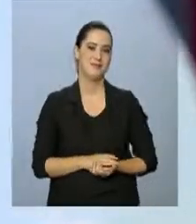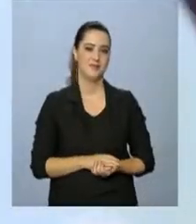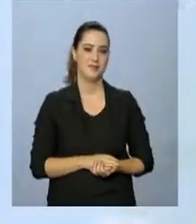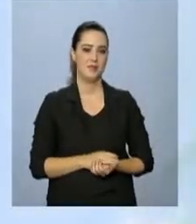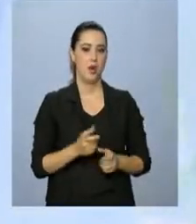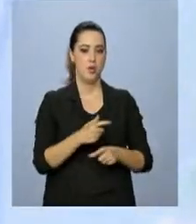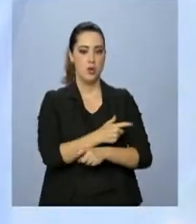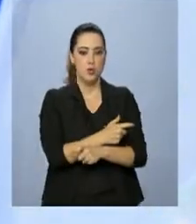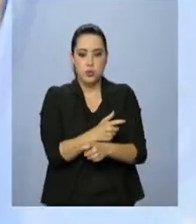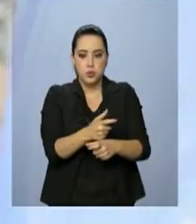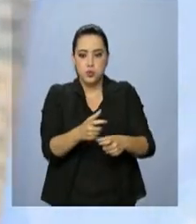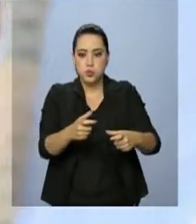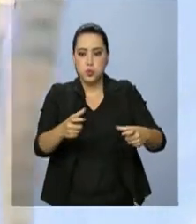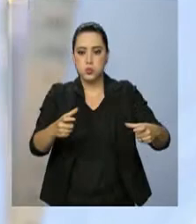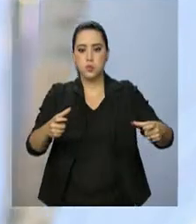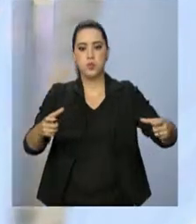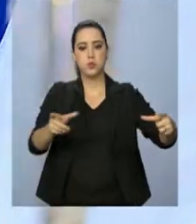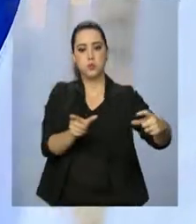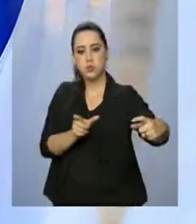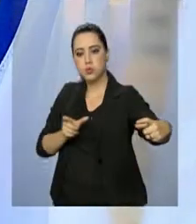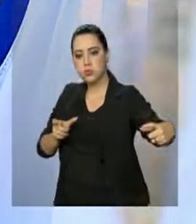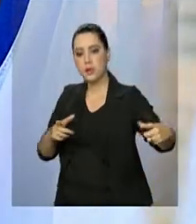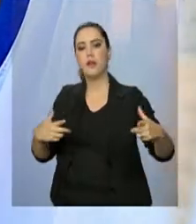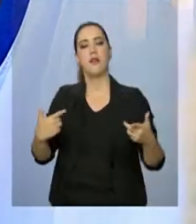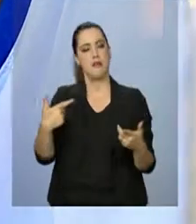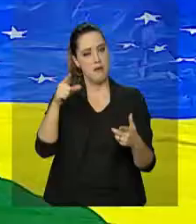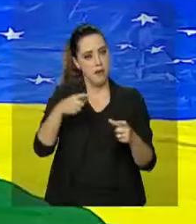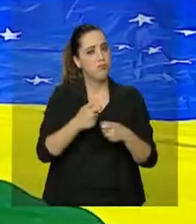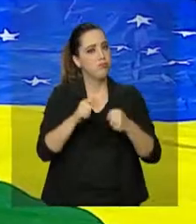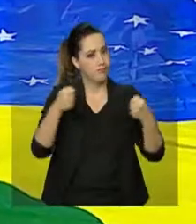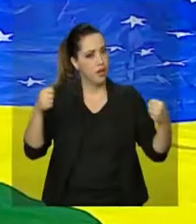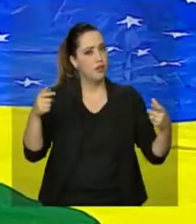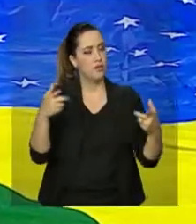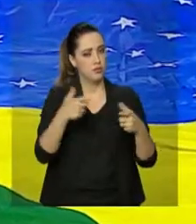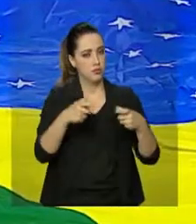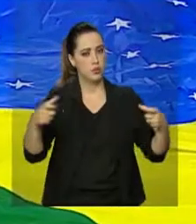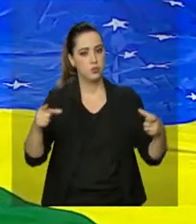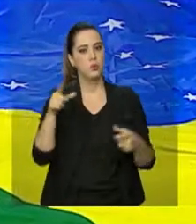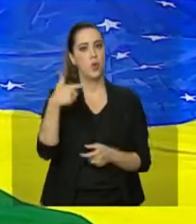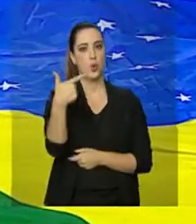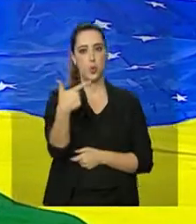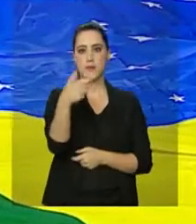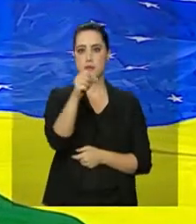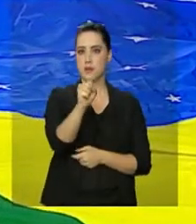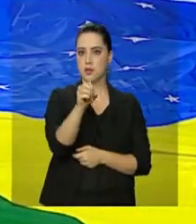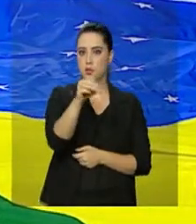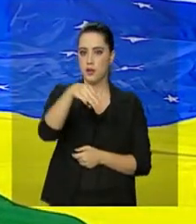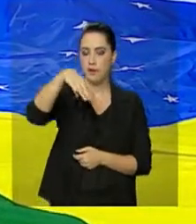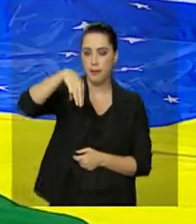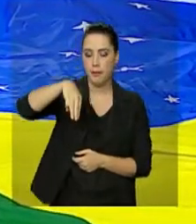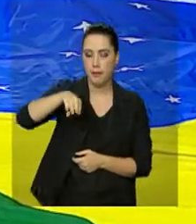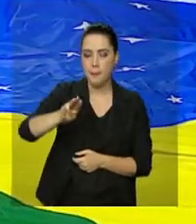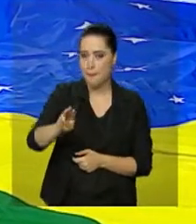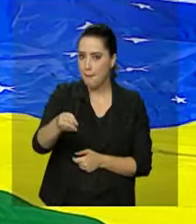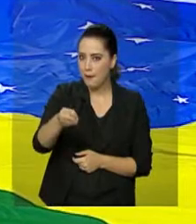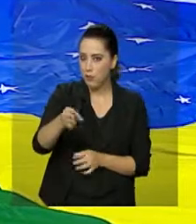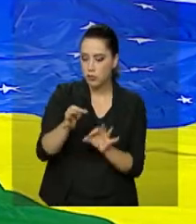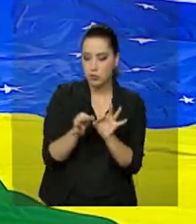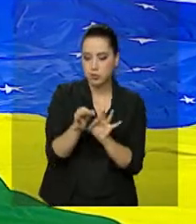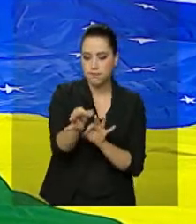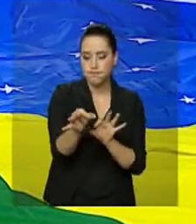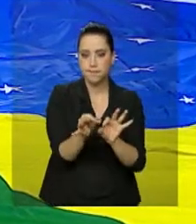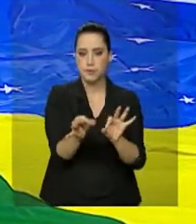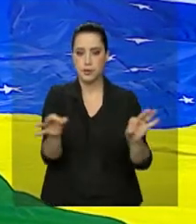grandes dimensões, a bandeira leva uma semana para ficar pronta. São 280 metros quadrados, com 14 metros de